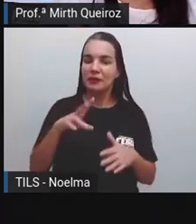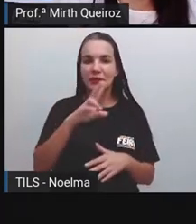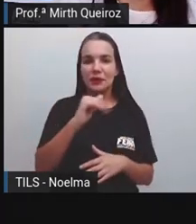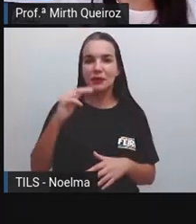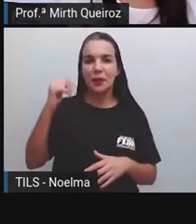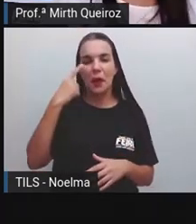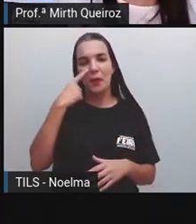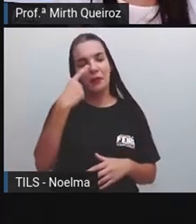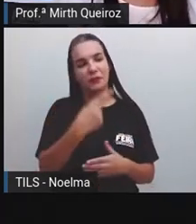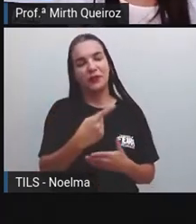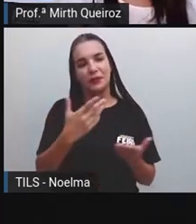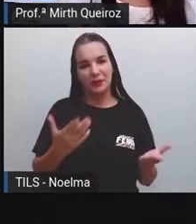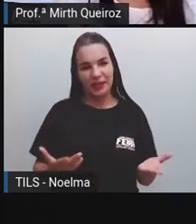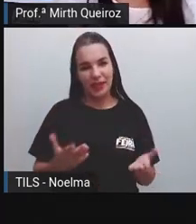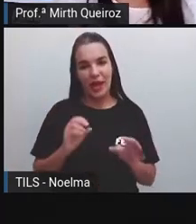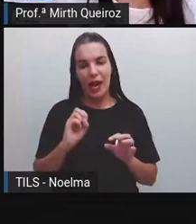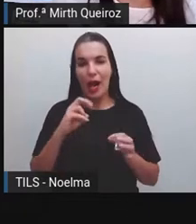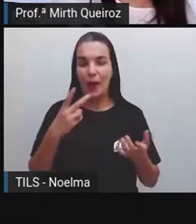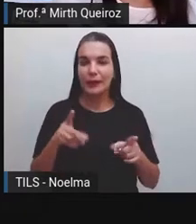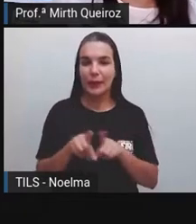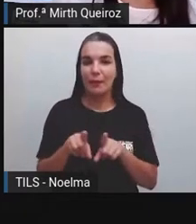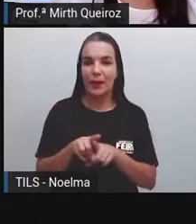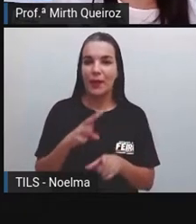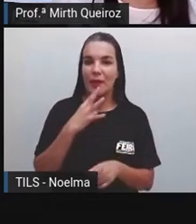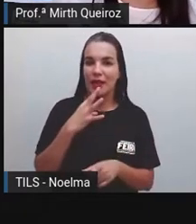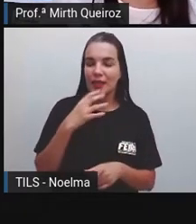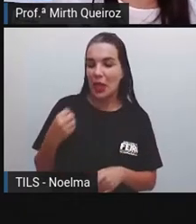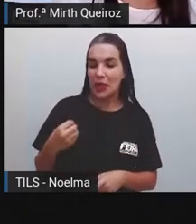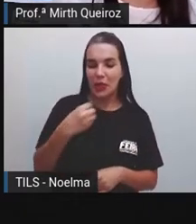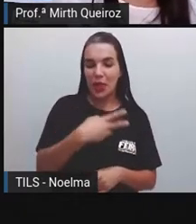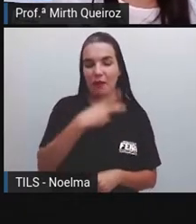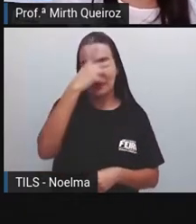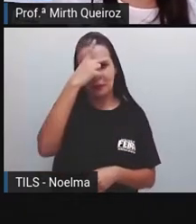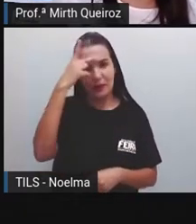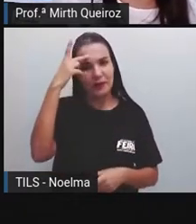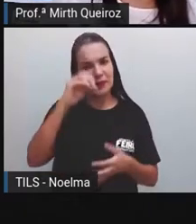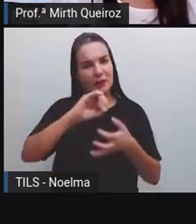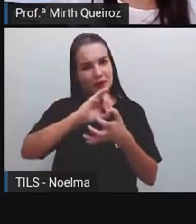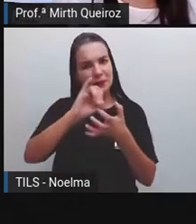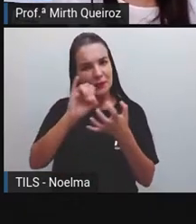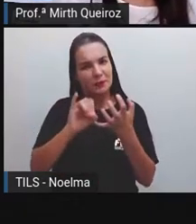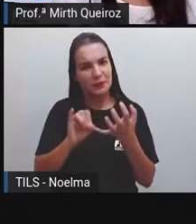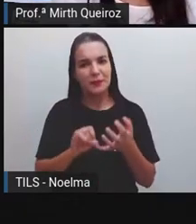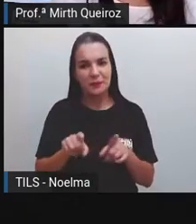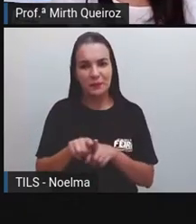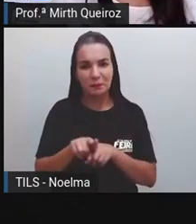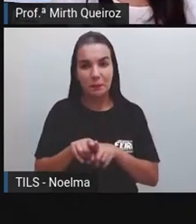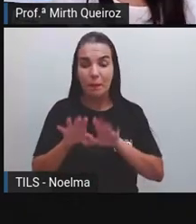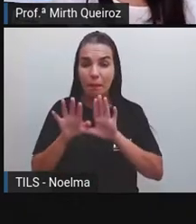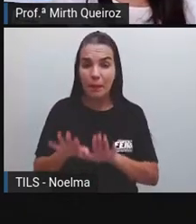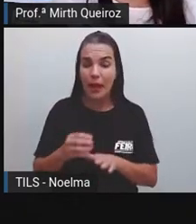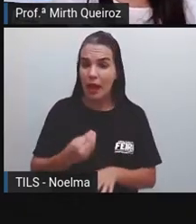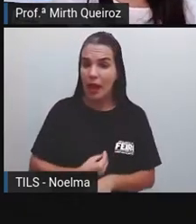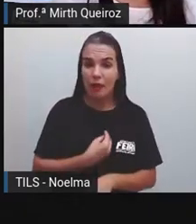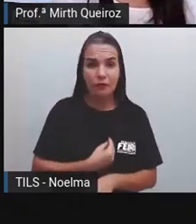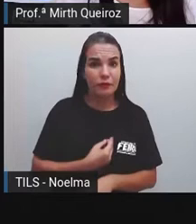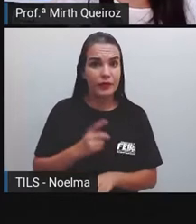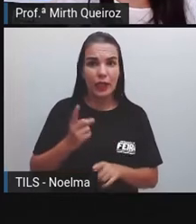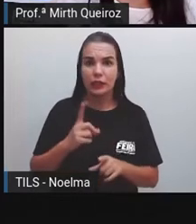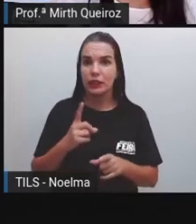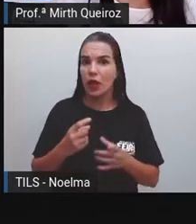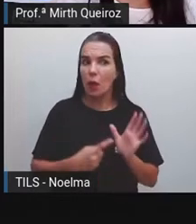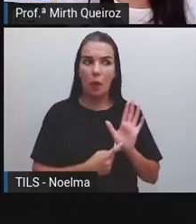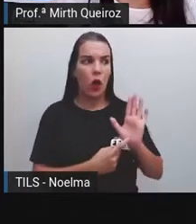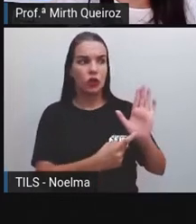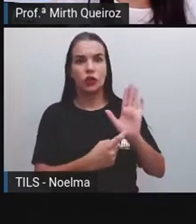há muito tempo Ou mesmo a gente conhece novas pessoas através das redes sociais E a nossa vida não era tão exposta como a